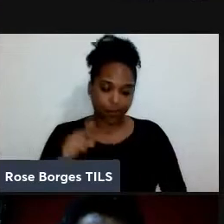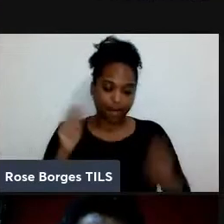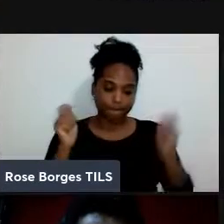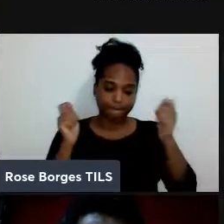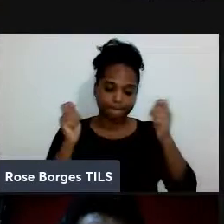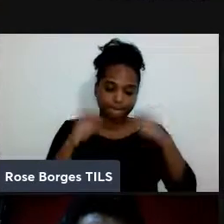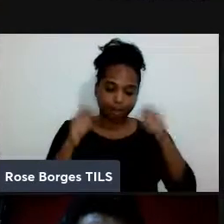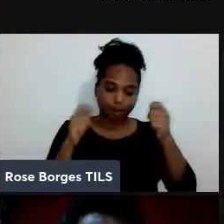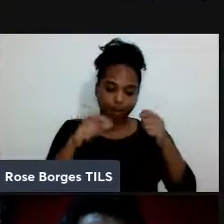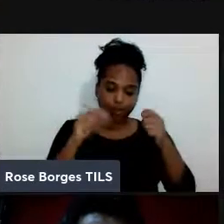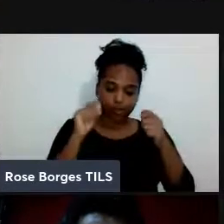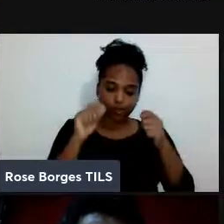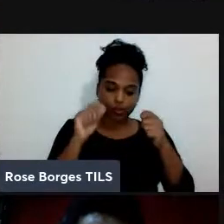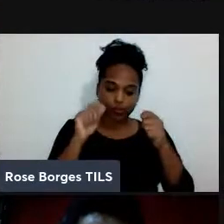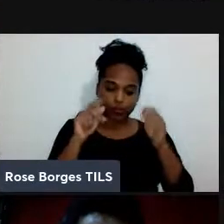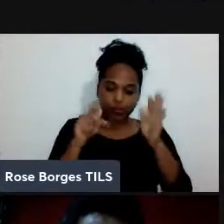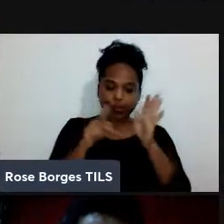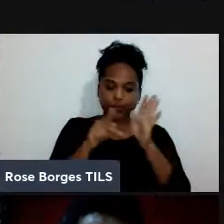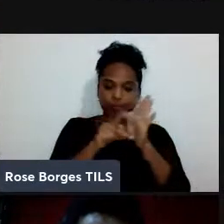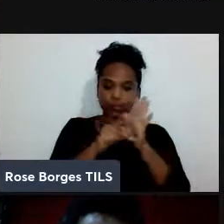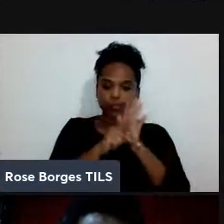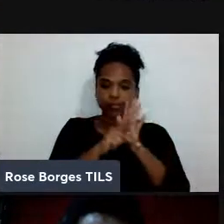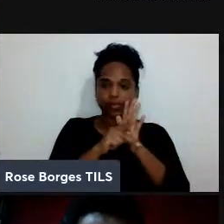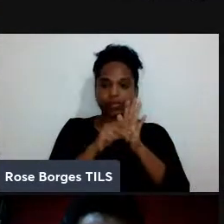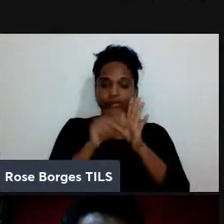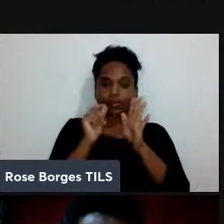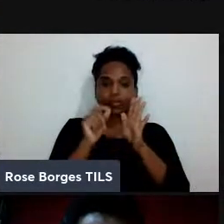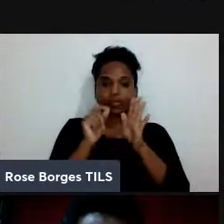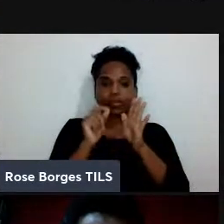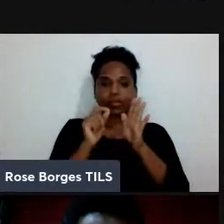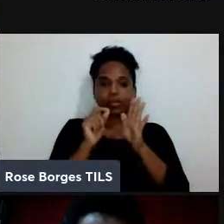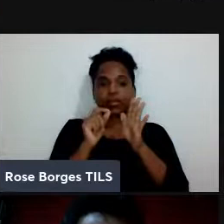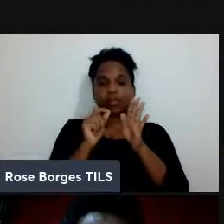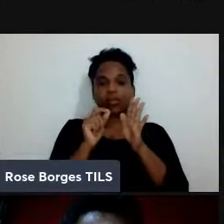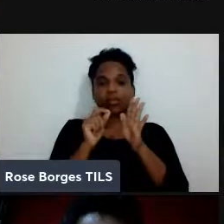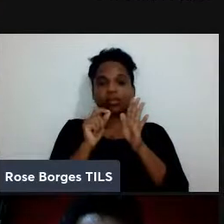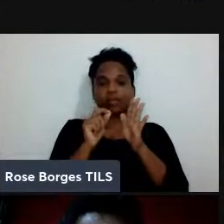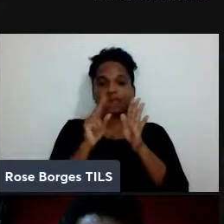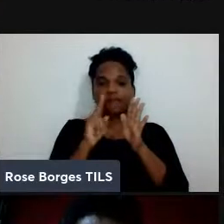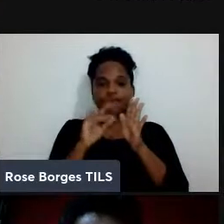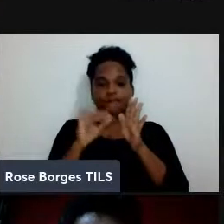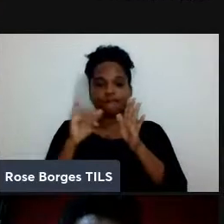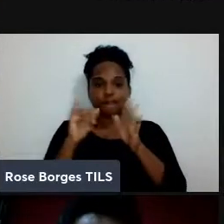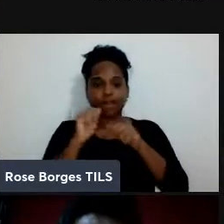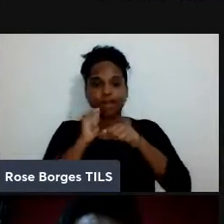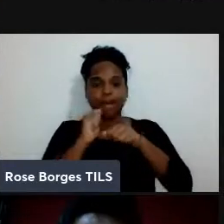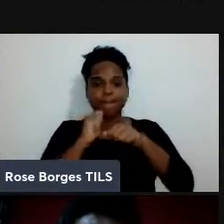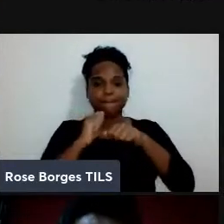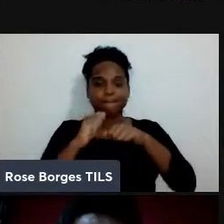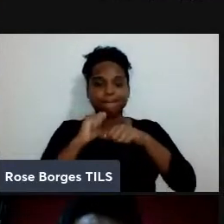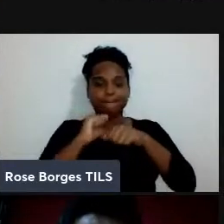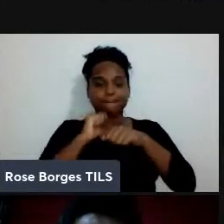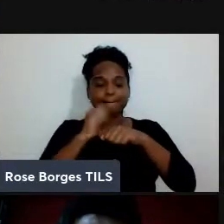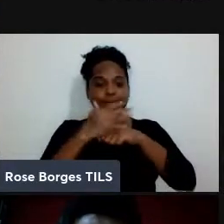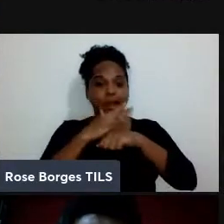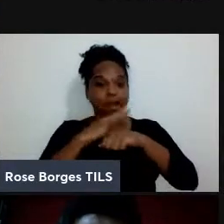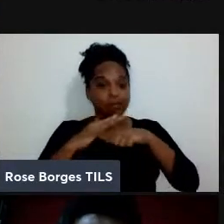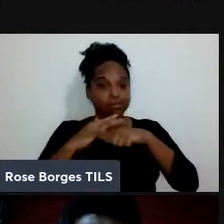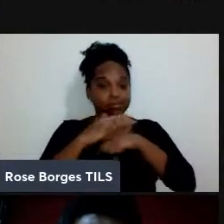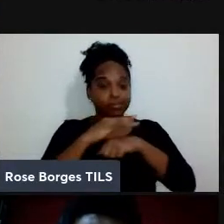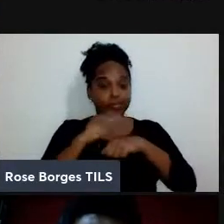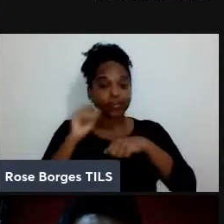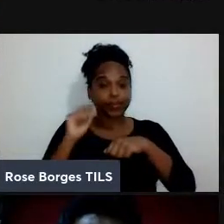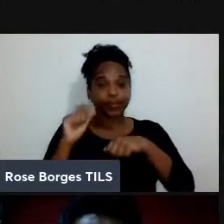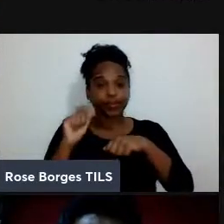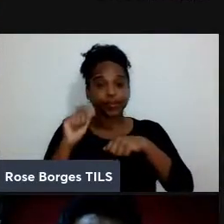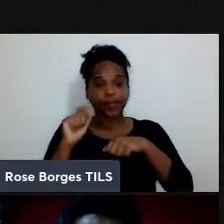quânticos em que você vai ser quase que um programador da mesma forma que um programador ele não precisa saber sobre